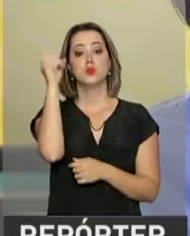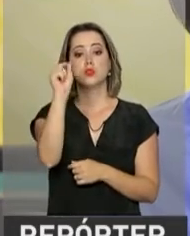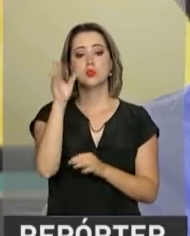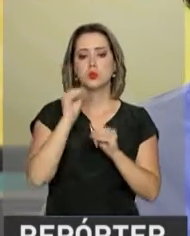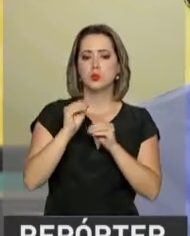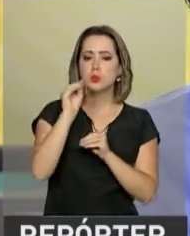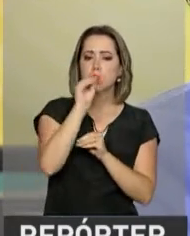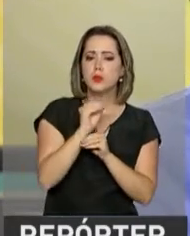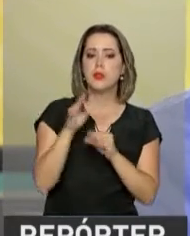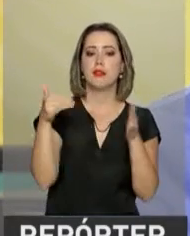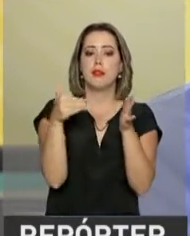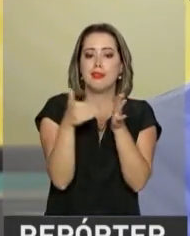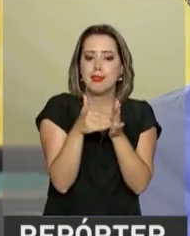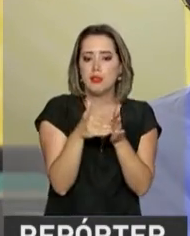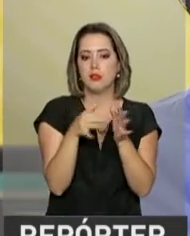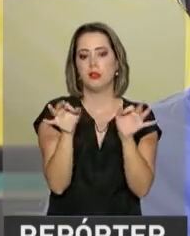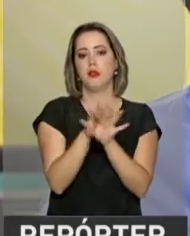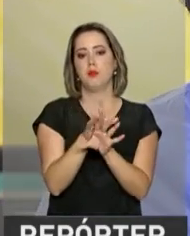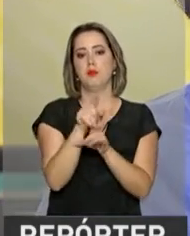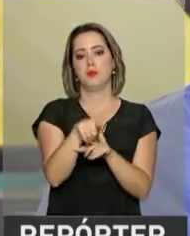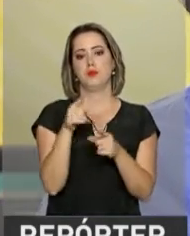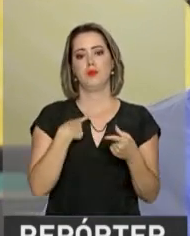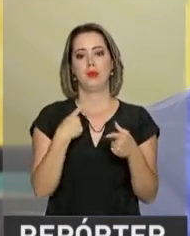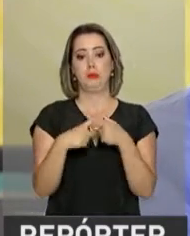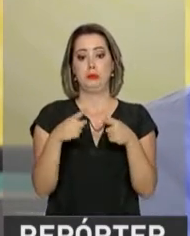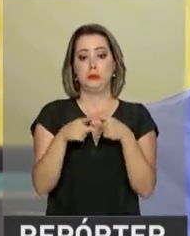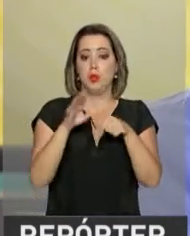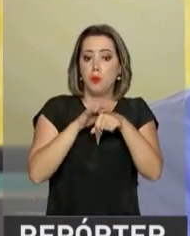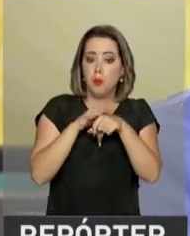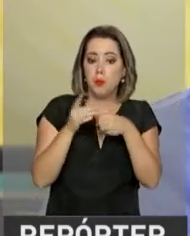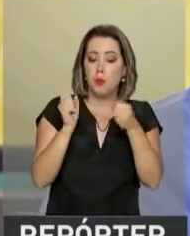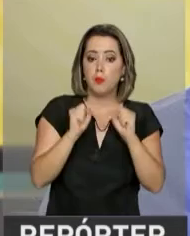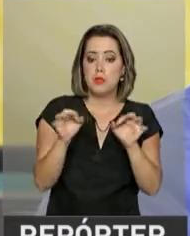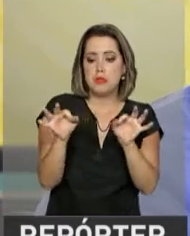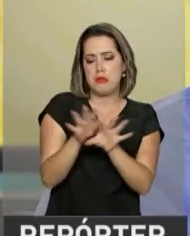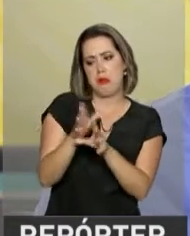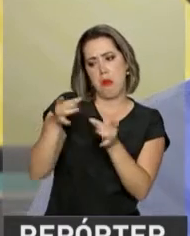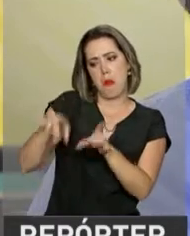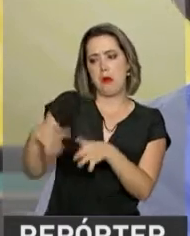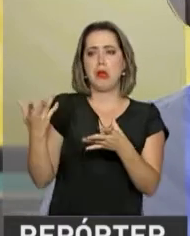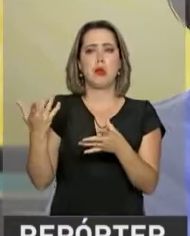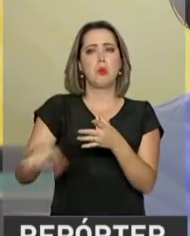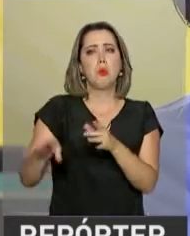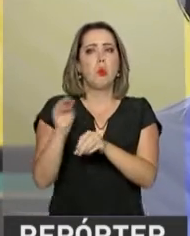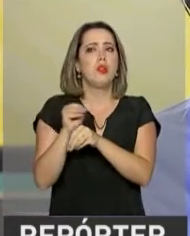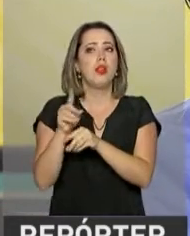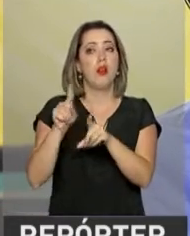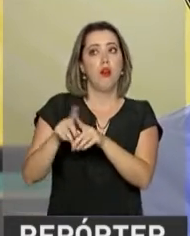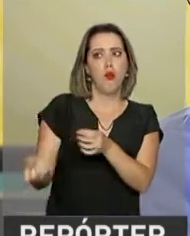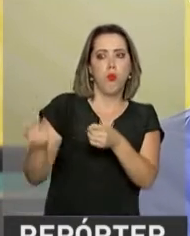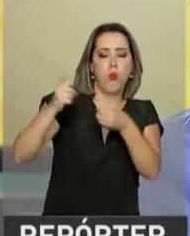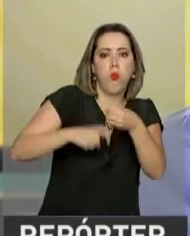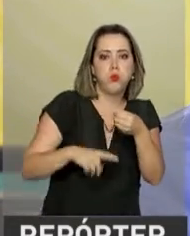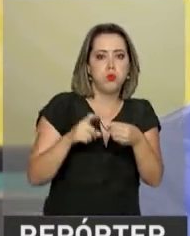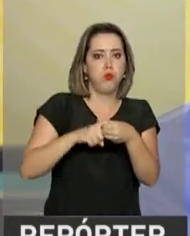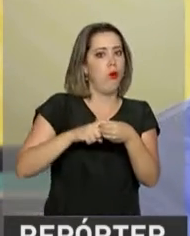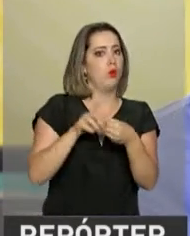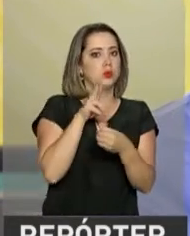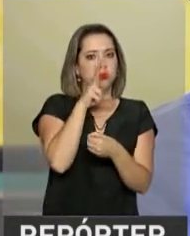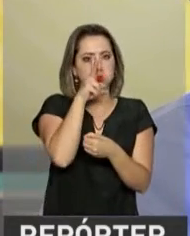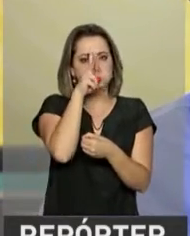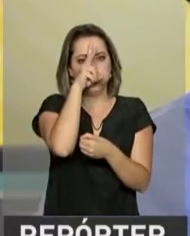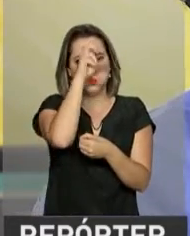no meio do caminho do tratamento, o bacilo que ele tem pode se tornar resistente. E aí o tratamento é muito mais